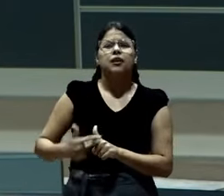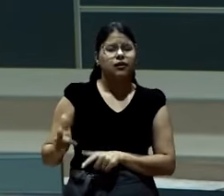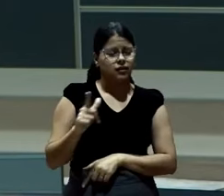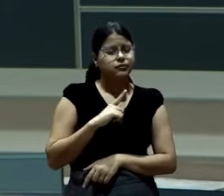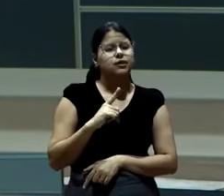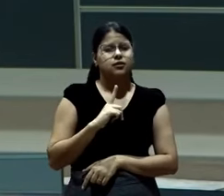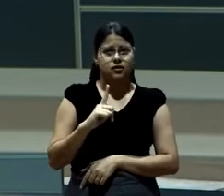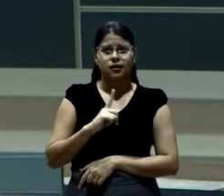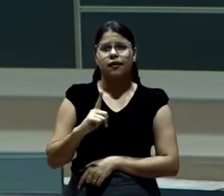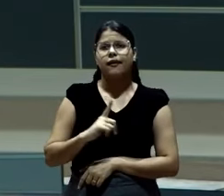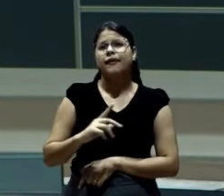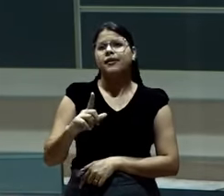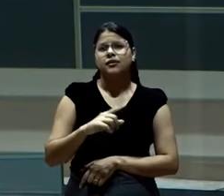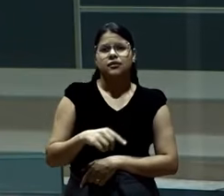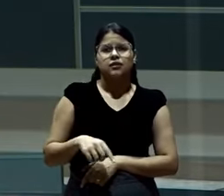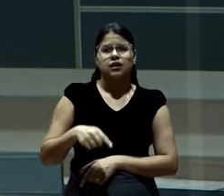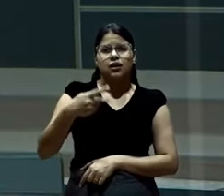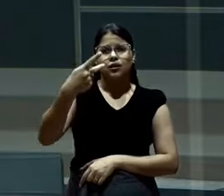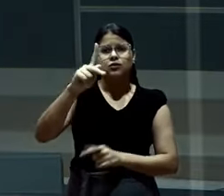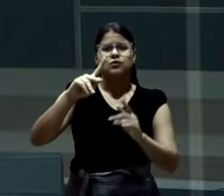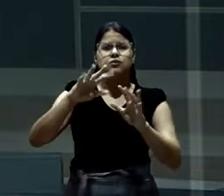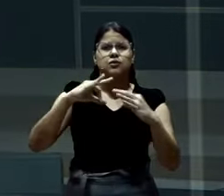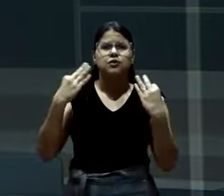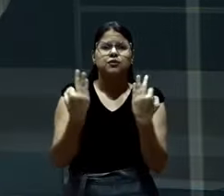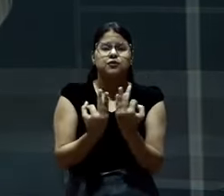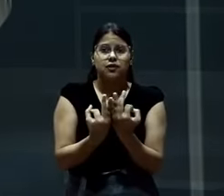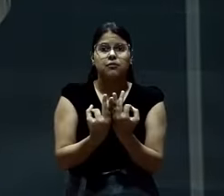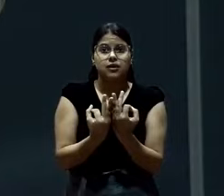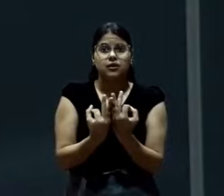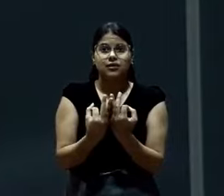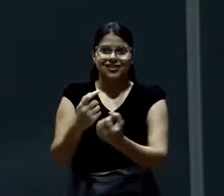Tem gente de todo tipo na sua família. E eu estou dizendo de sangue.